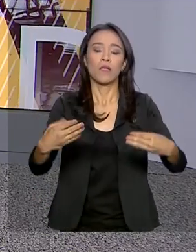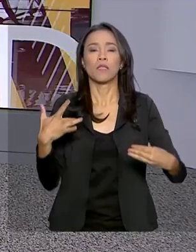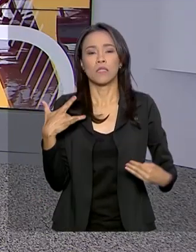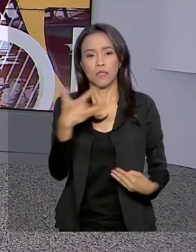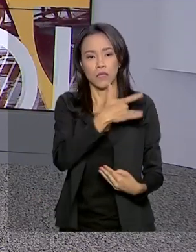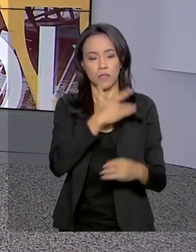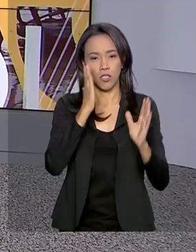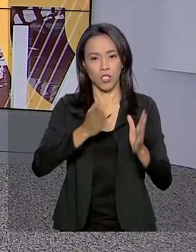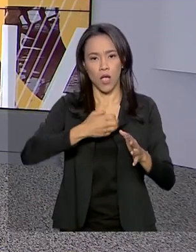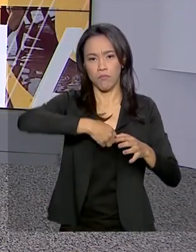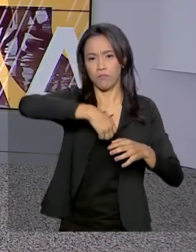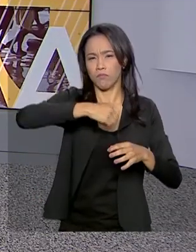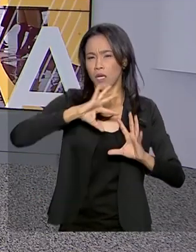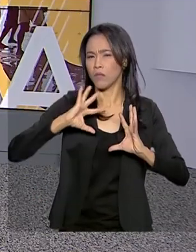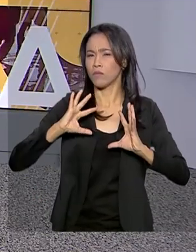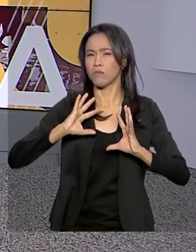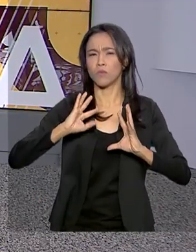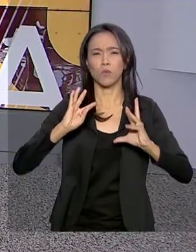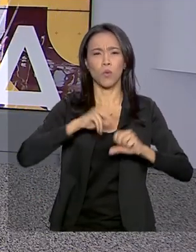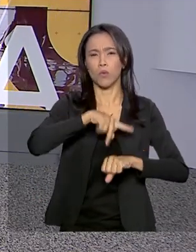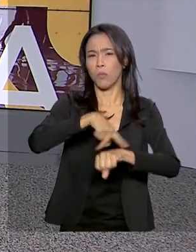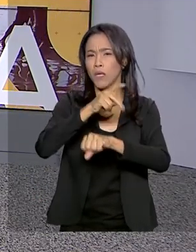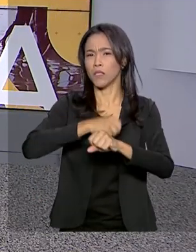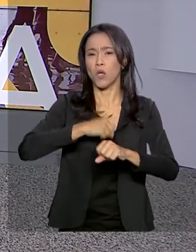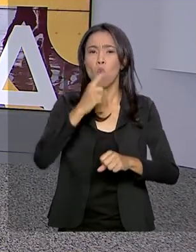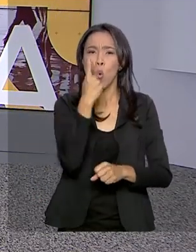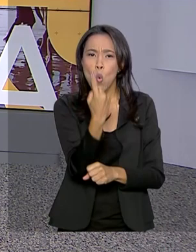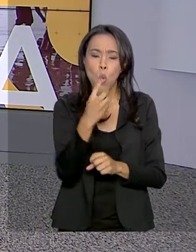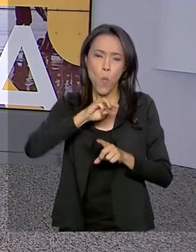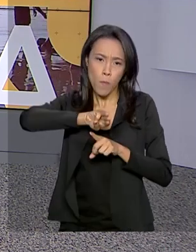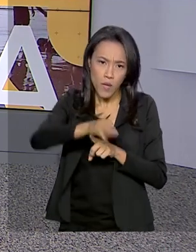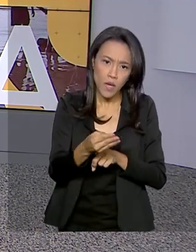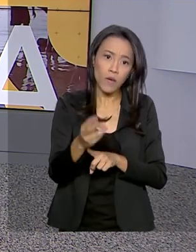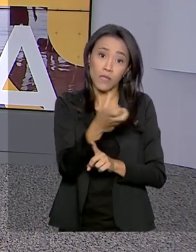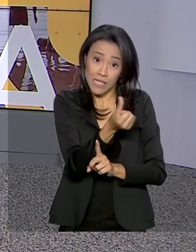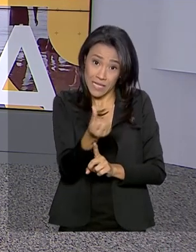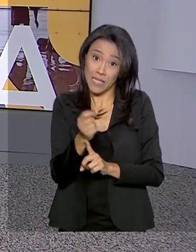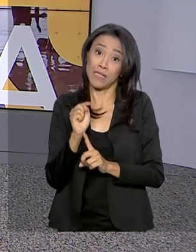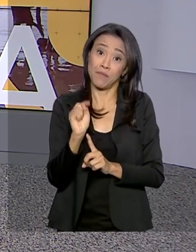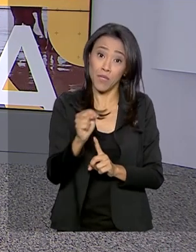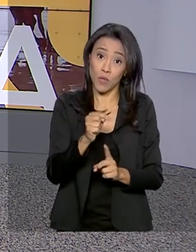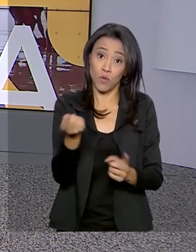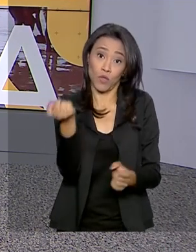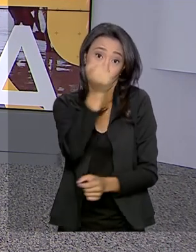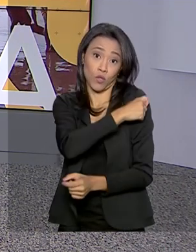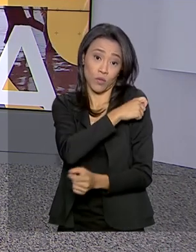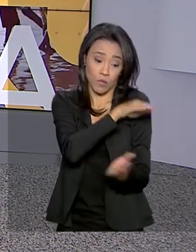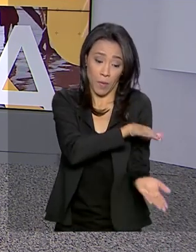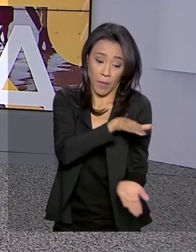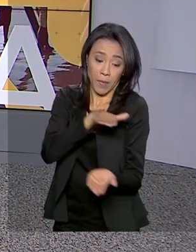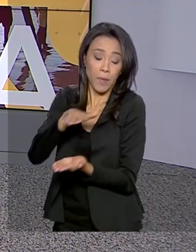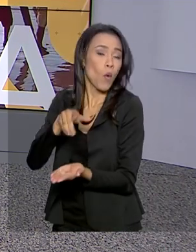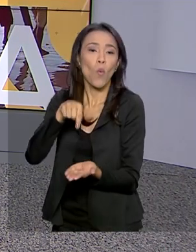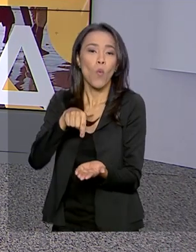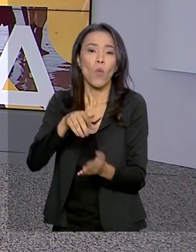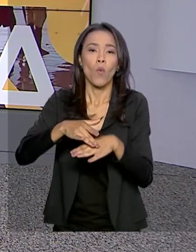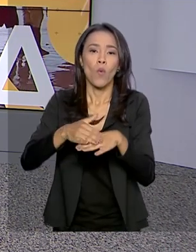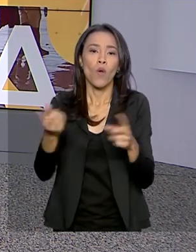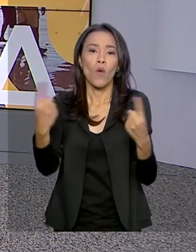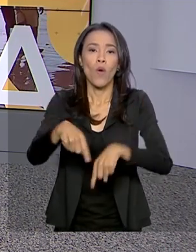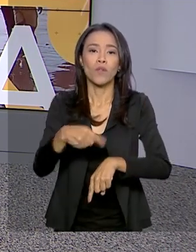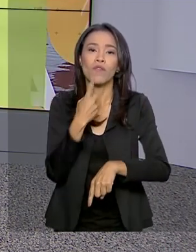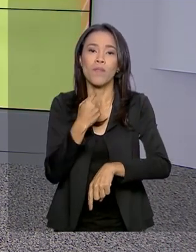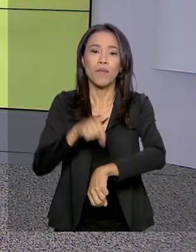começou a enviar para todo o país 1,6 milhão de doses extras da vacina contra o sarampo. É para garantir a dose